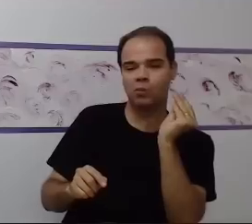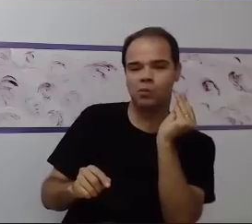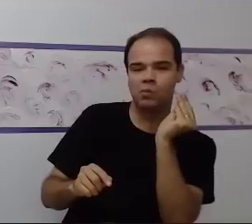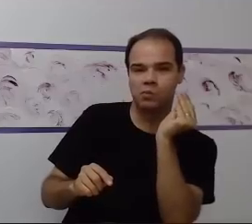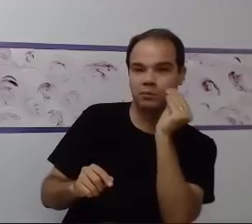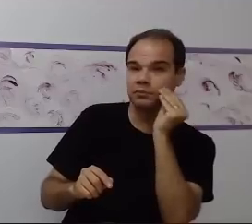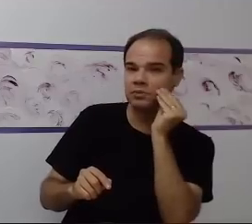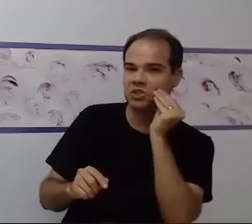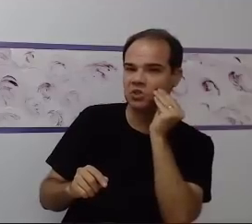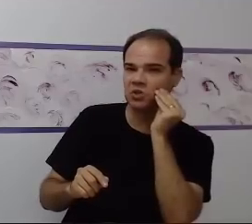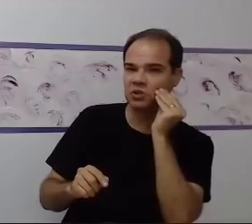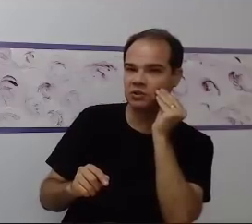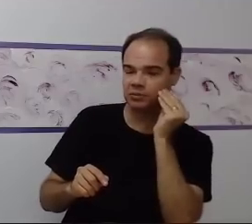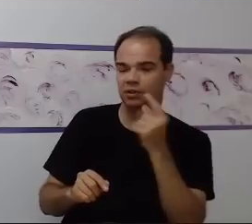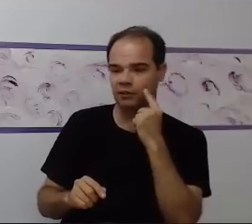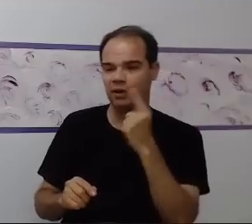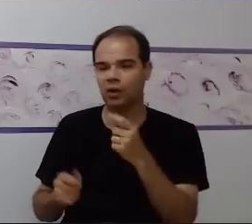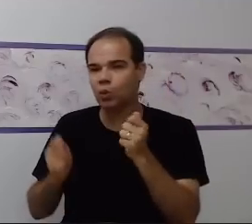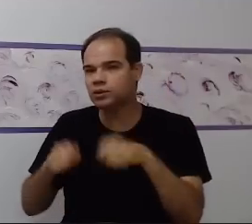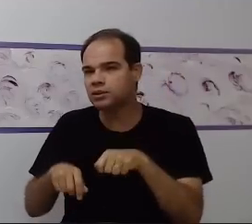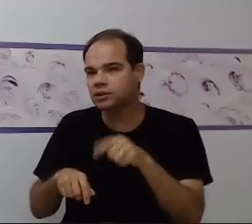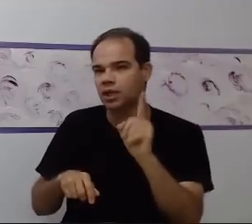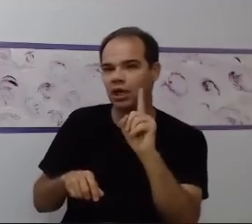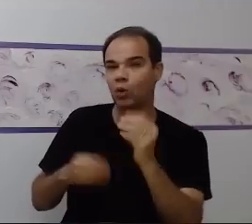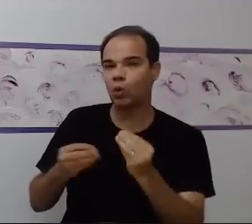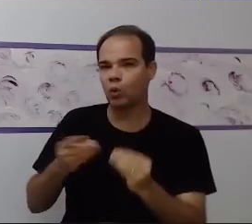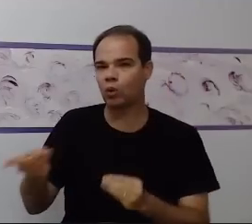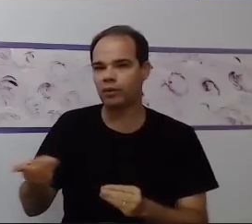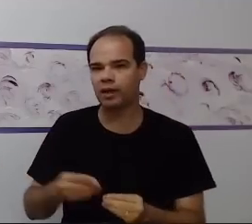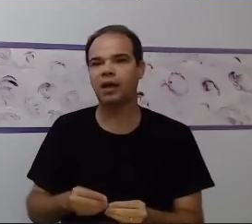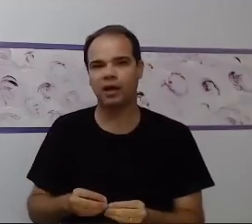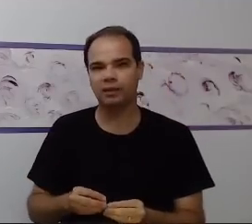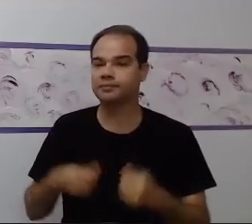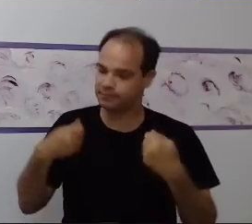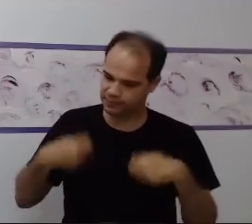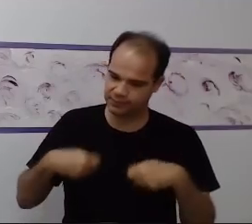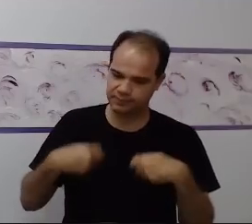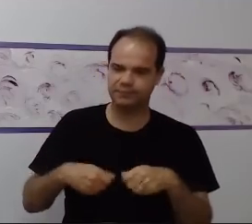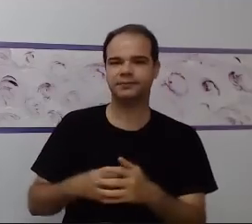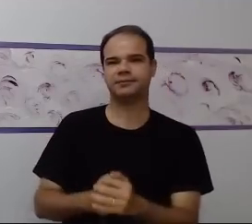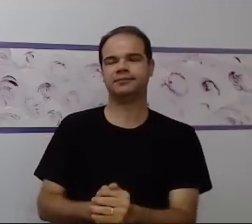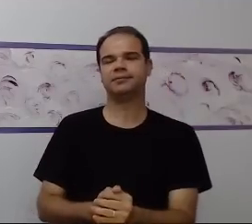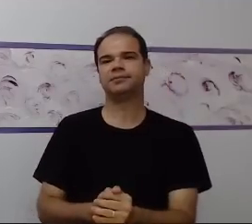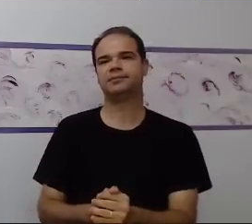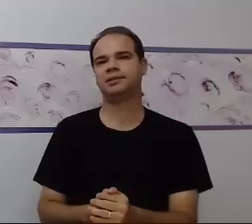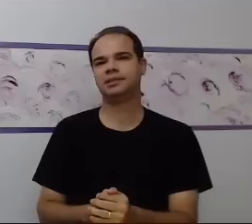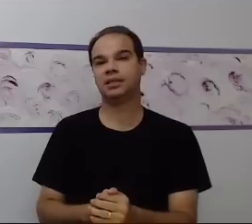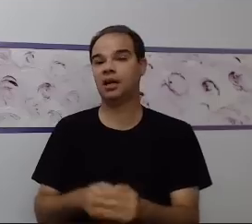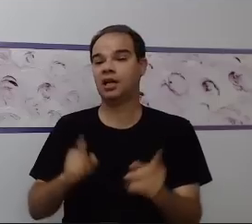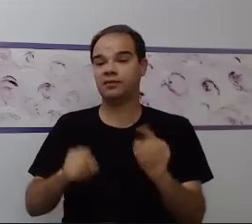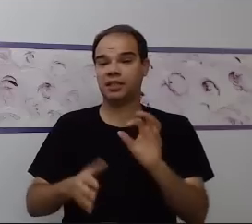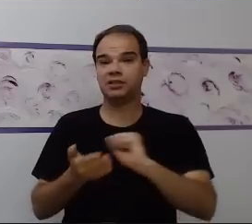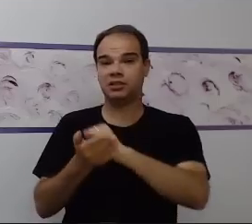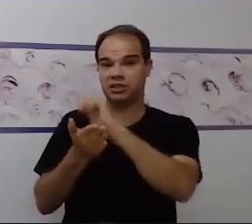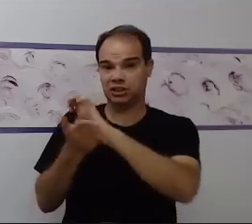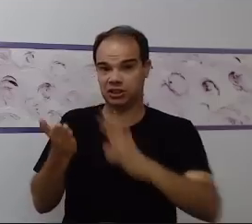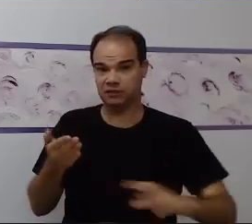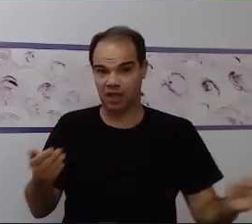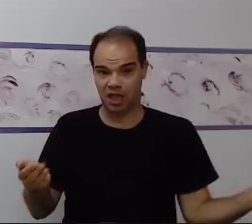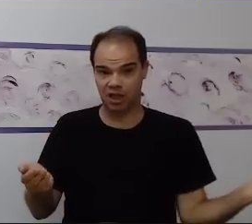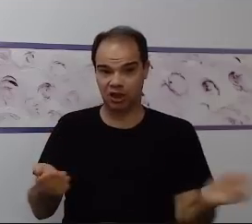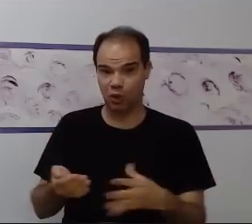desenvolver. E lembrando que mesmo que apresente essa nova atividade, se for preciso esse auxílio, essa